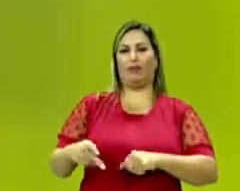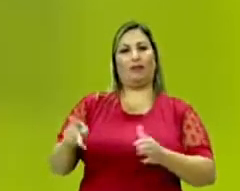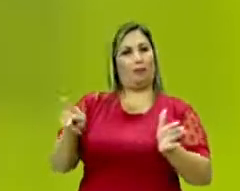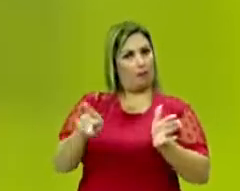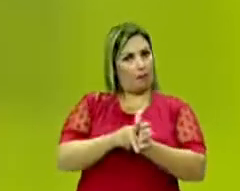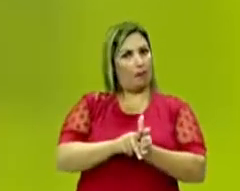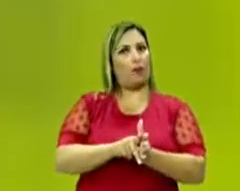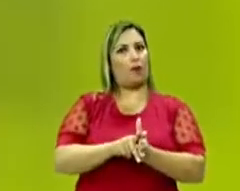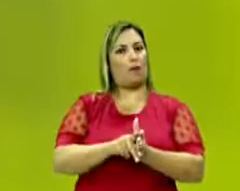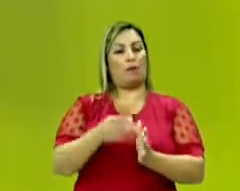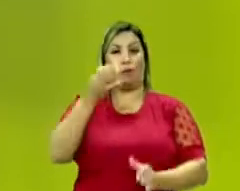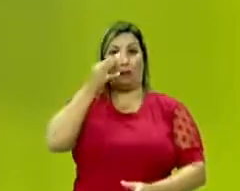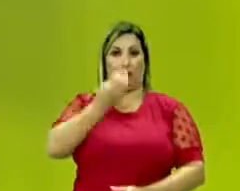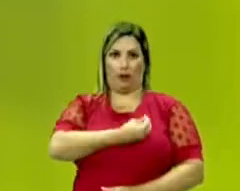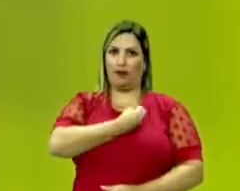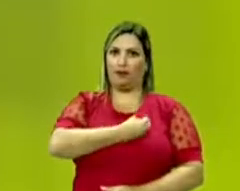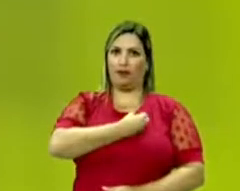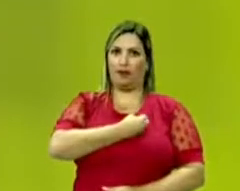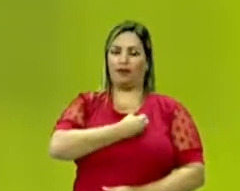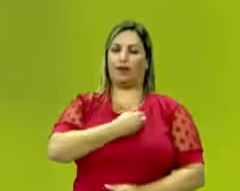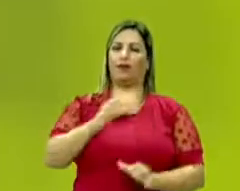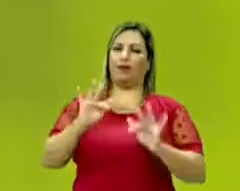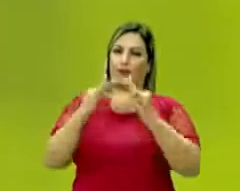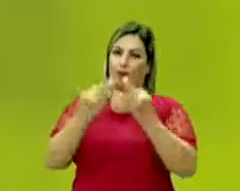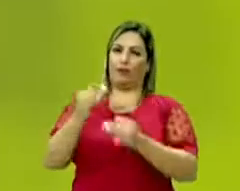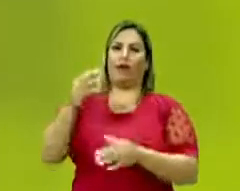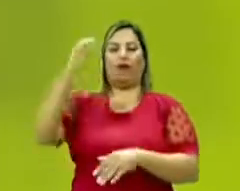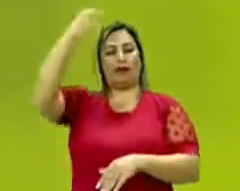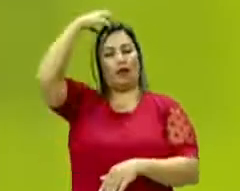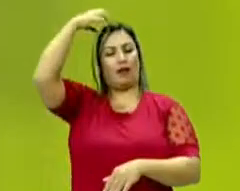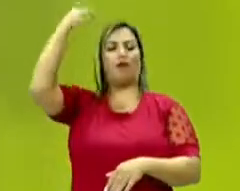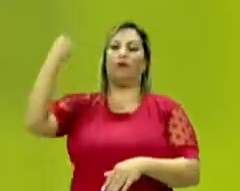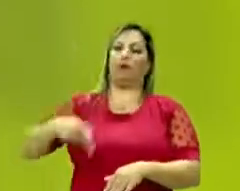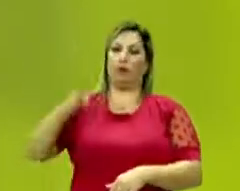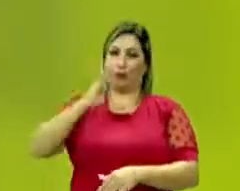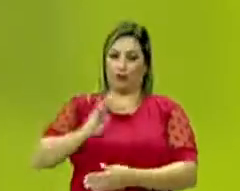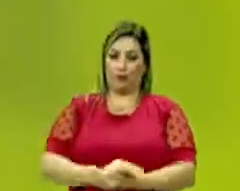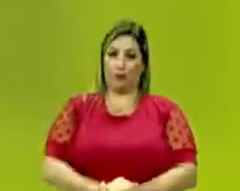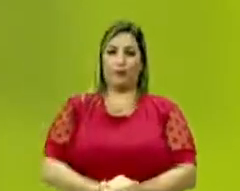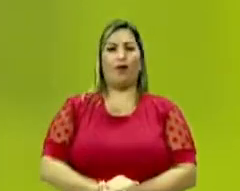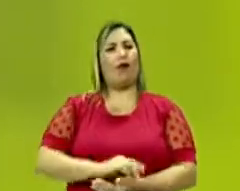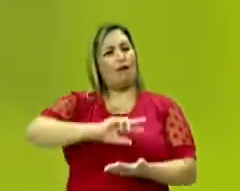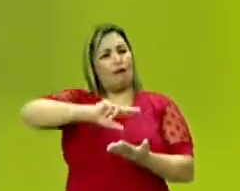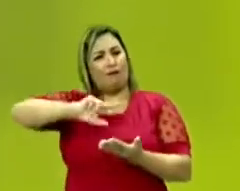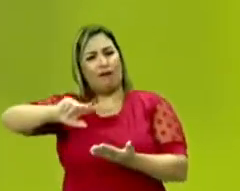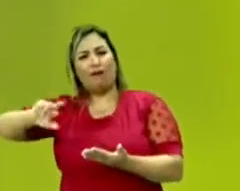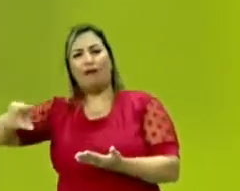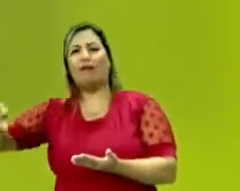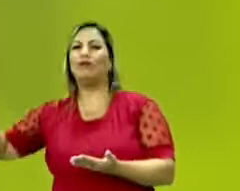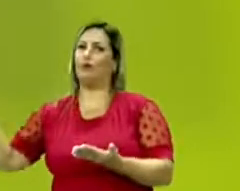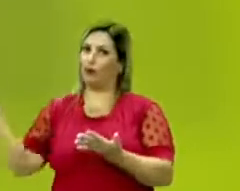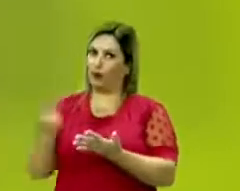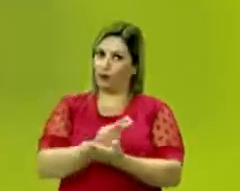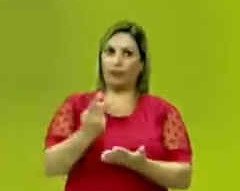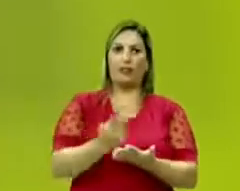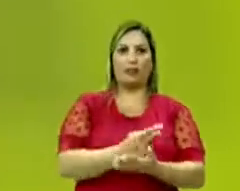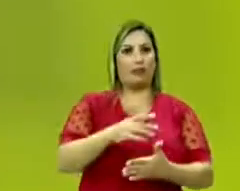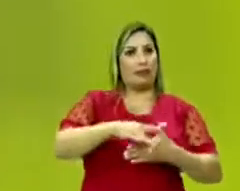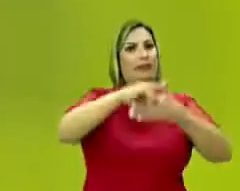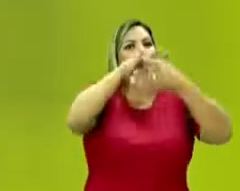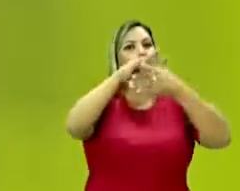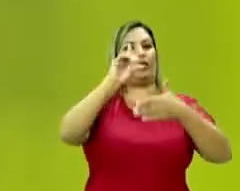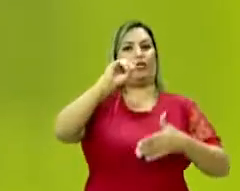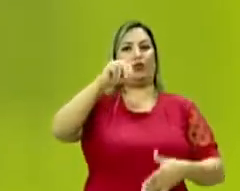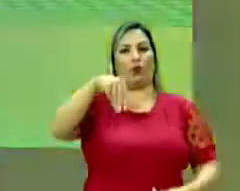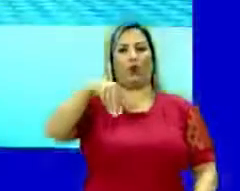própria presença da corte aqui. E outras grandes realizações vão ser feitas de acordo com a própria liderança